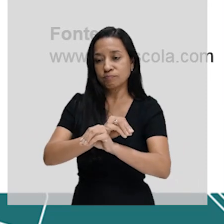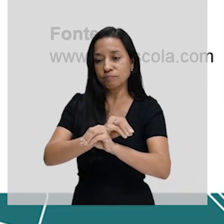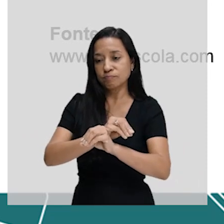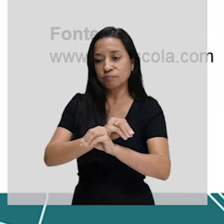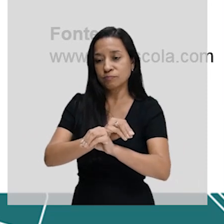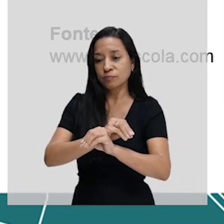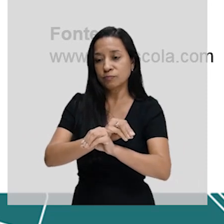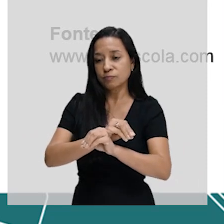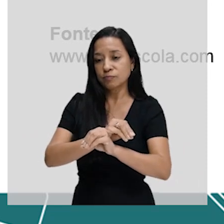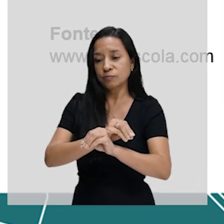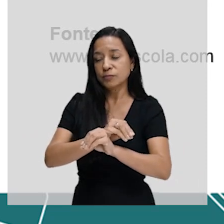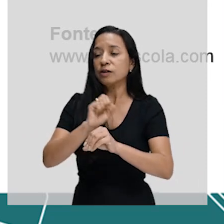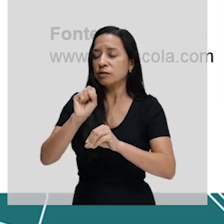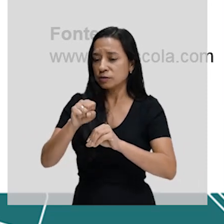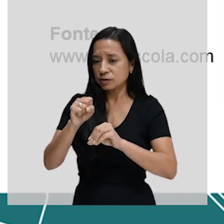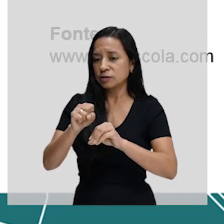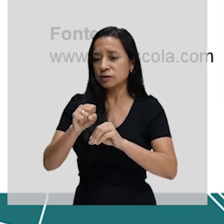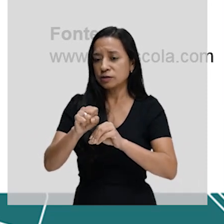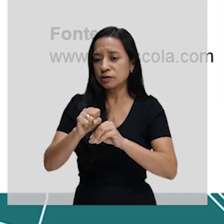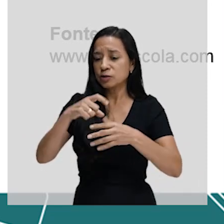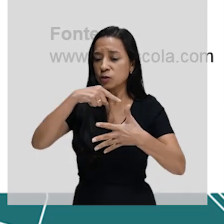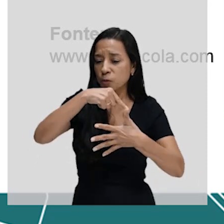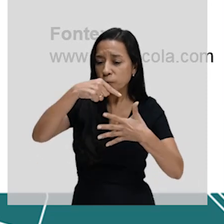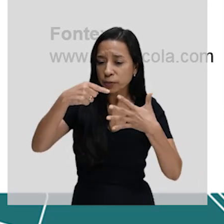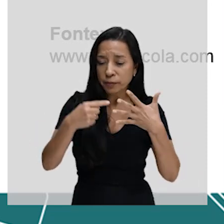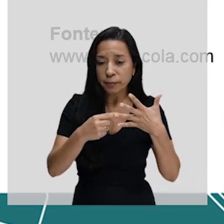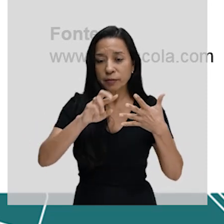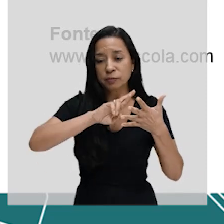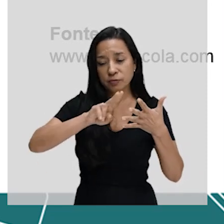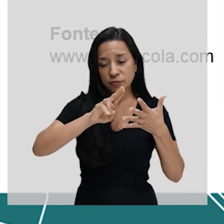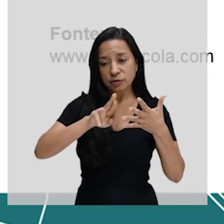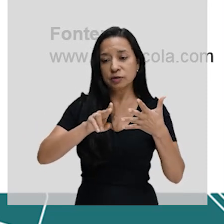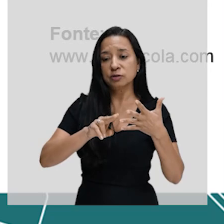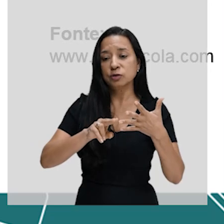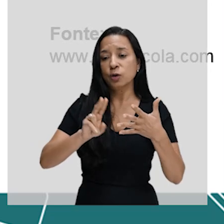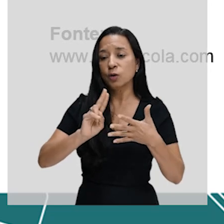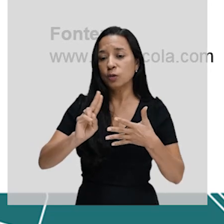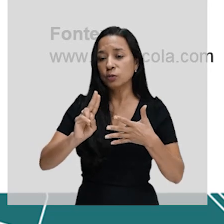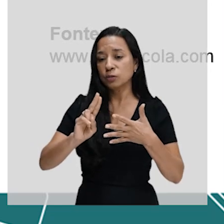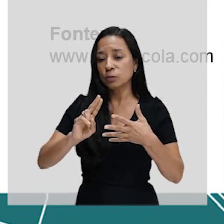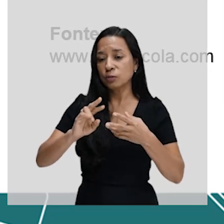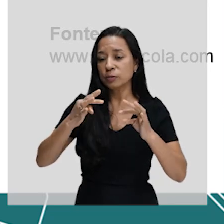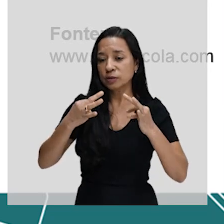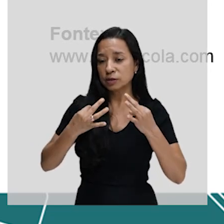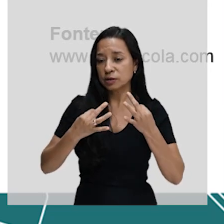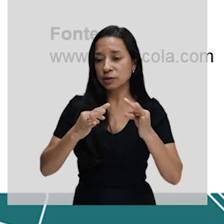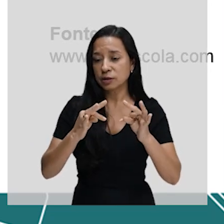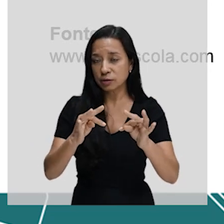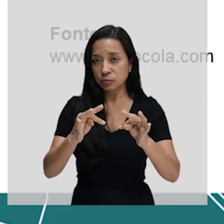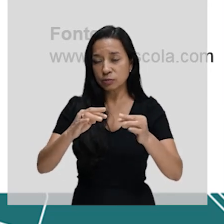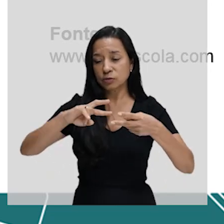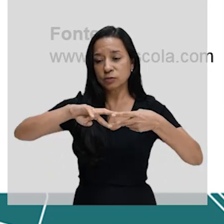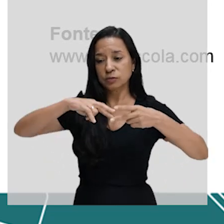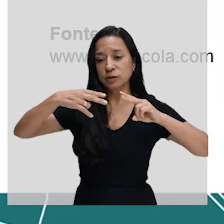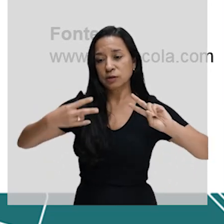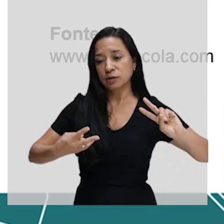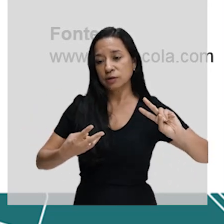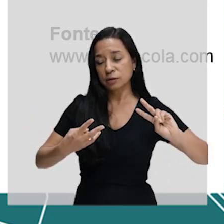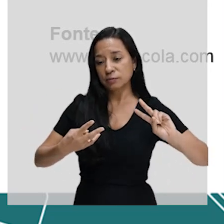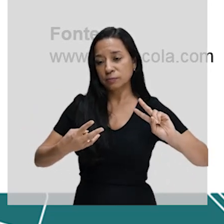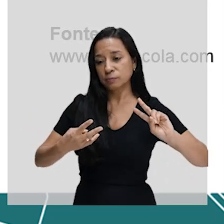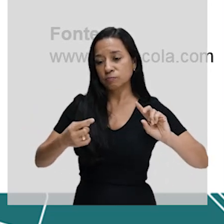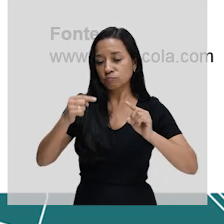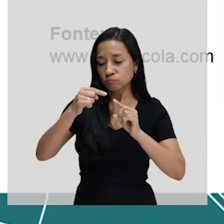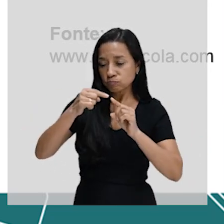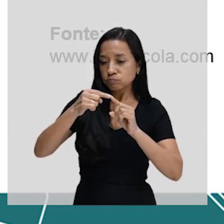distintas ou espécies diferentes. Isso a gente chama de tecnologia do DNA recombinante. Você olha na foto